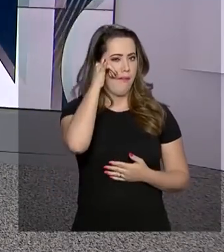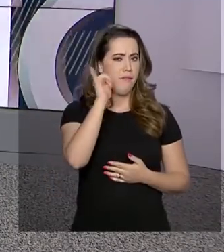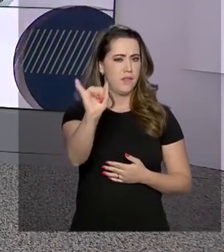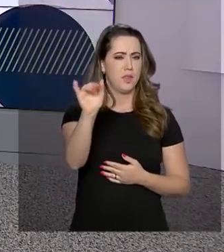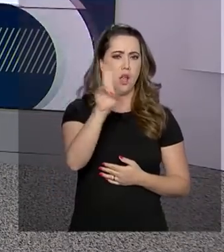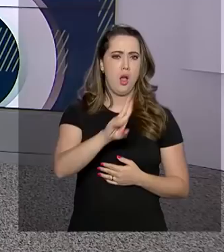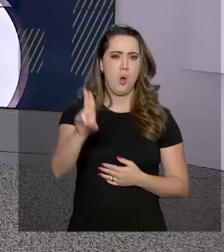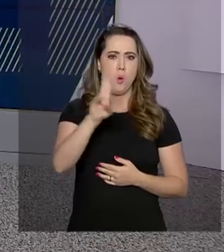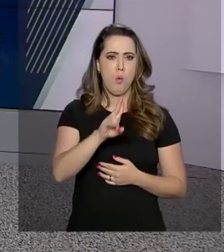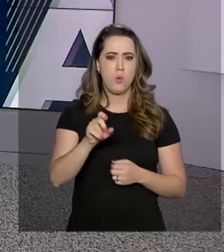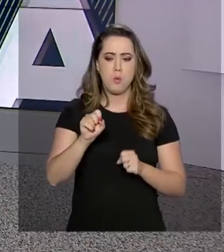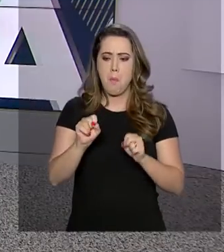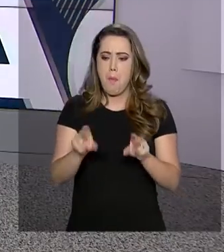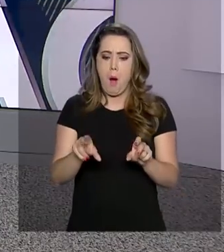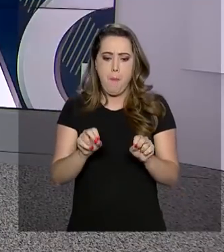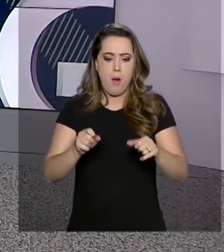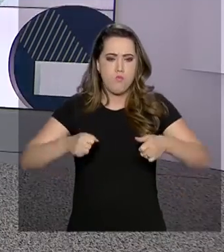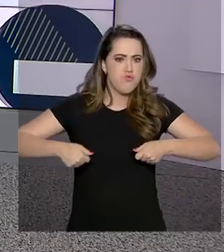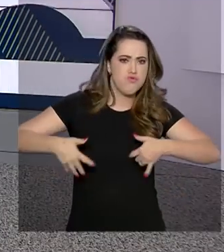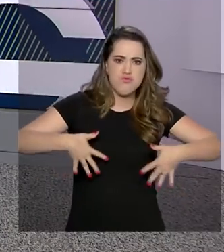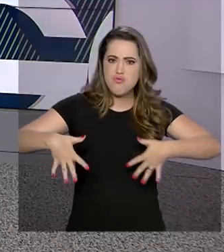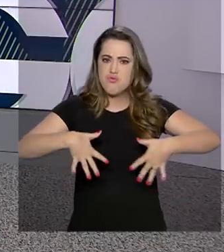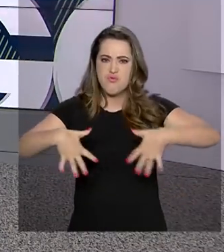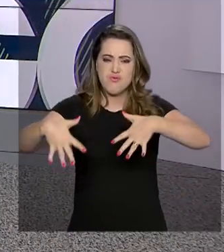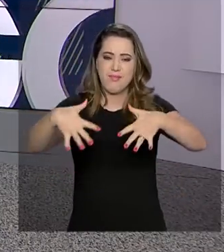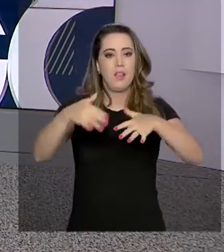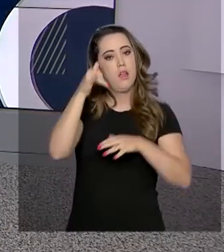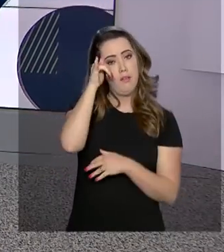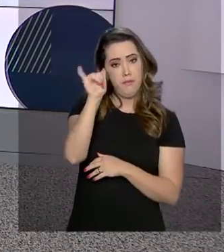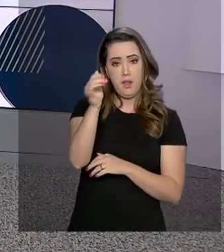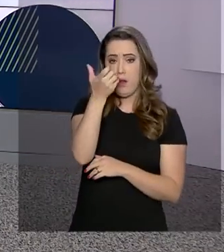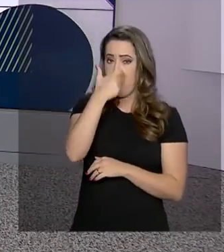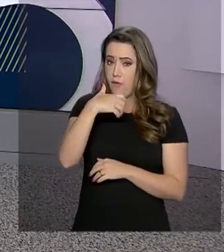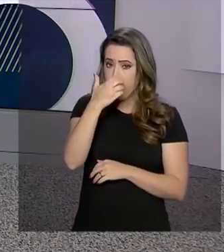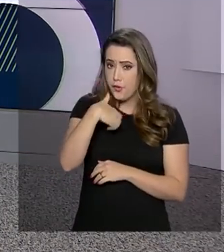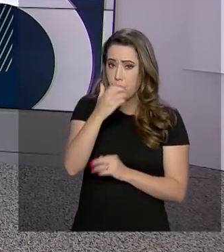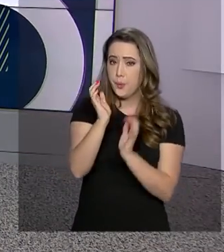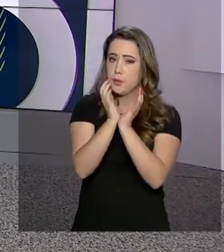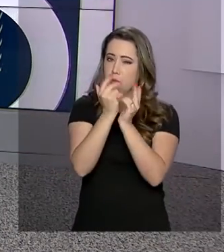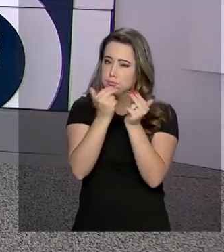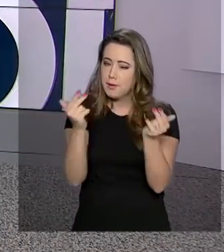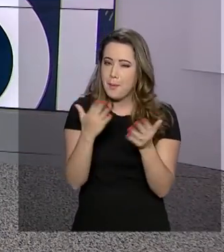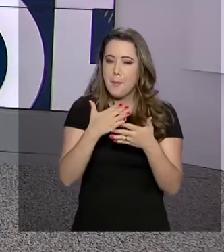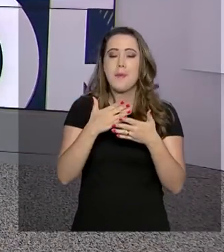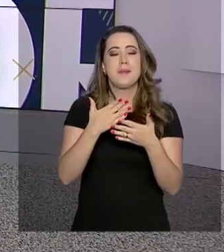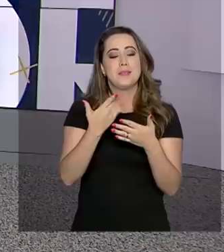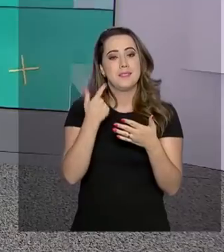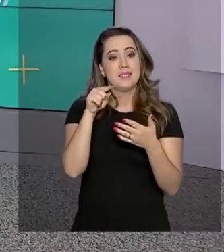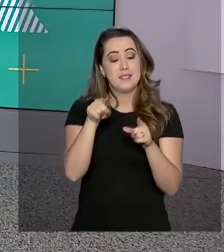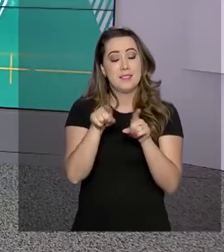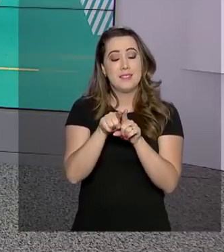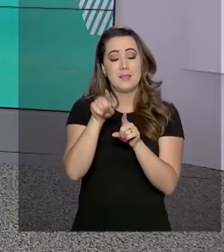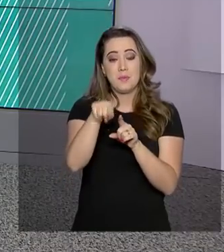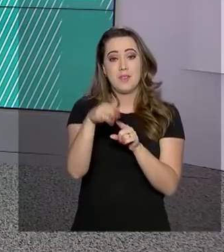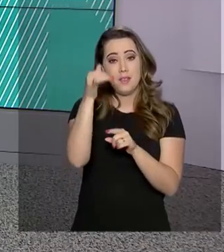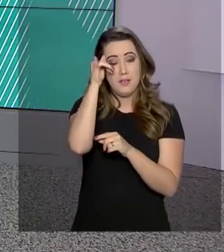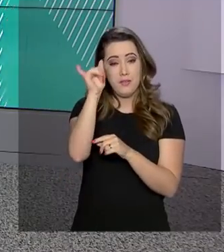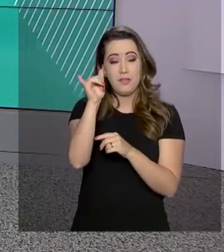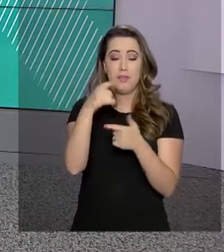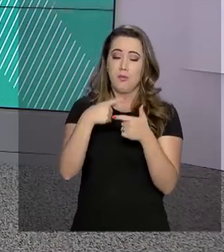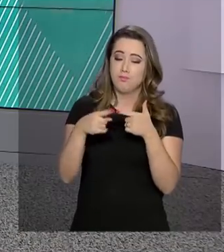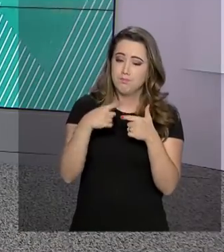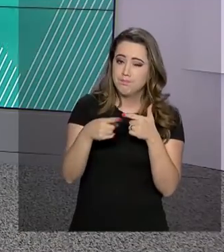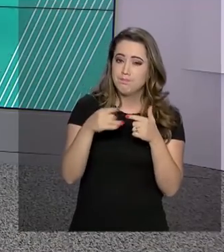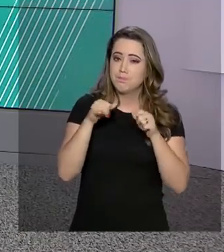e garantir que cheguem até a mesa do consumidor frutas e hortaliças mais saudáveis. Vamos conhecer agora um exemplo de produção orgânica